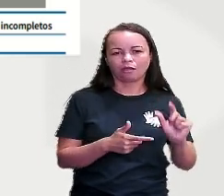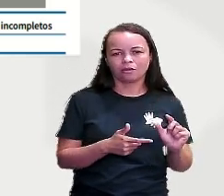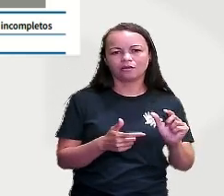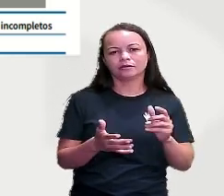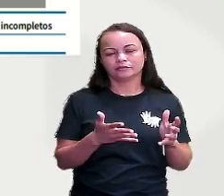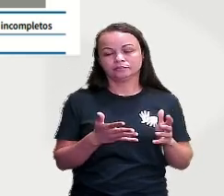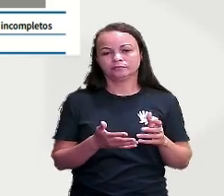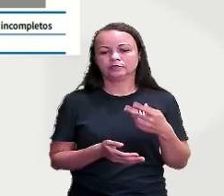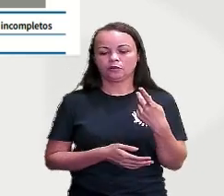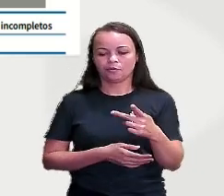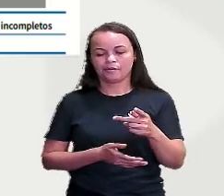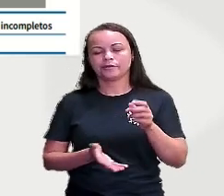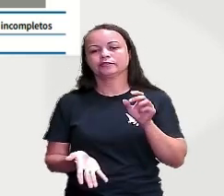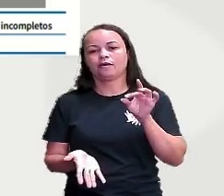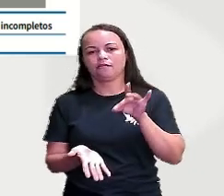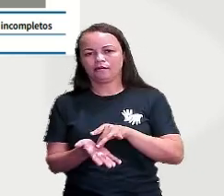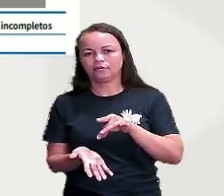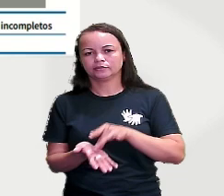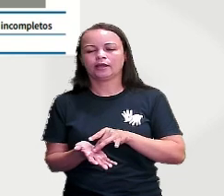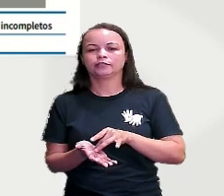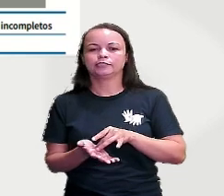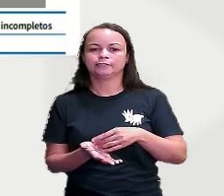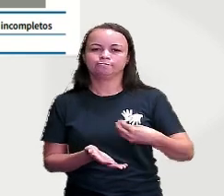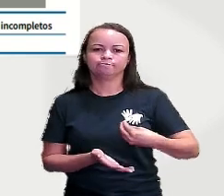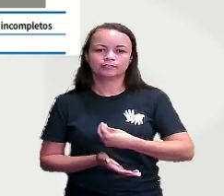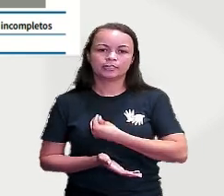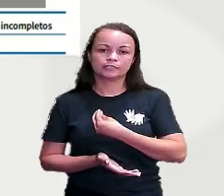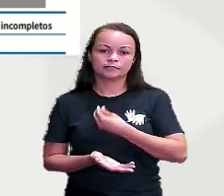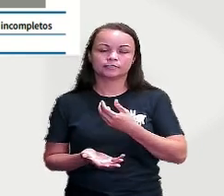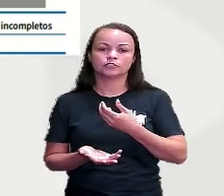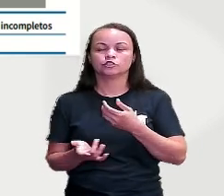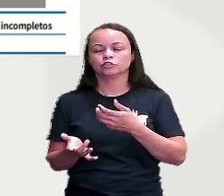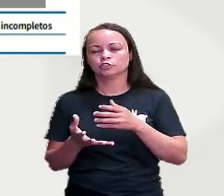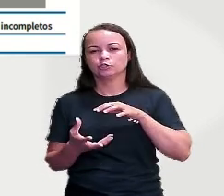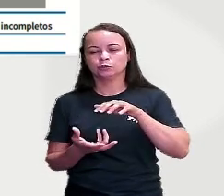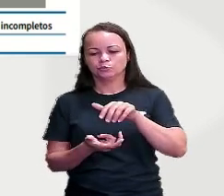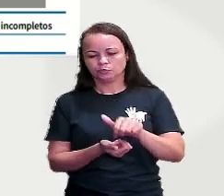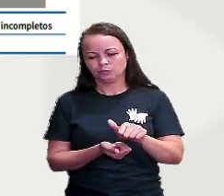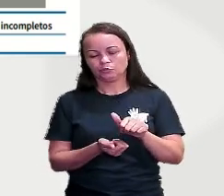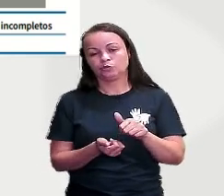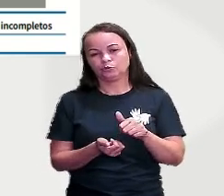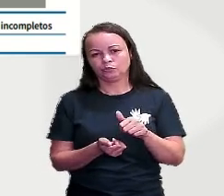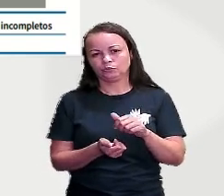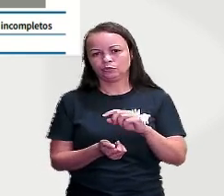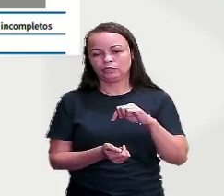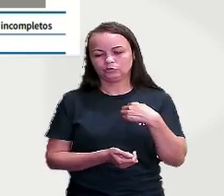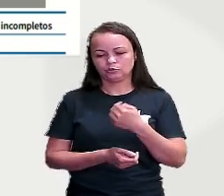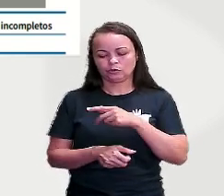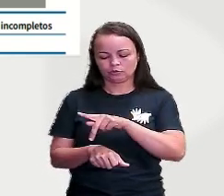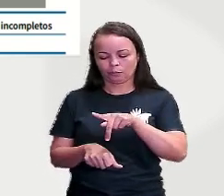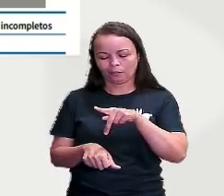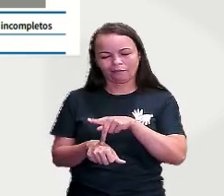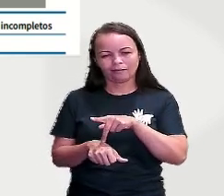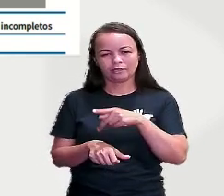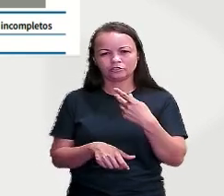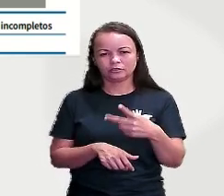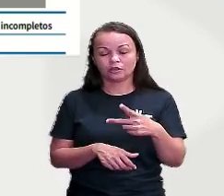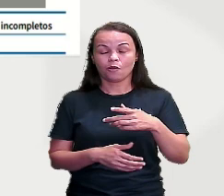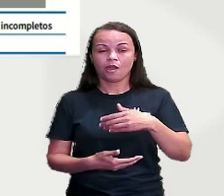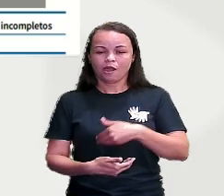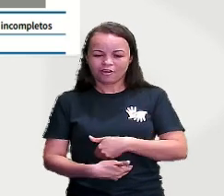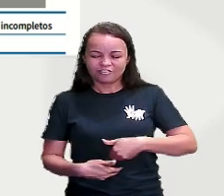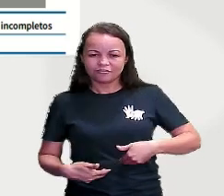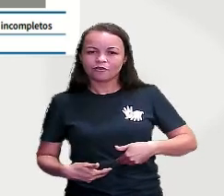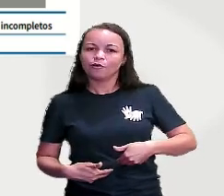que ainda existe no mundo, né? E no nosso país, a fome ainda é uma situação